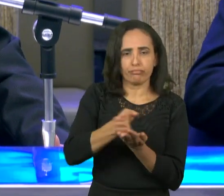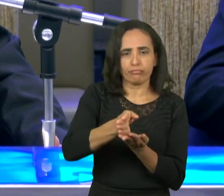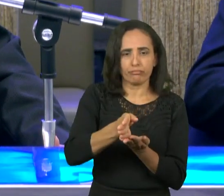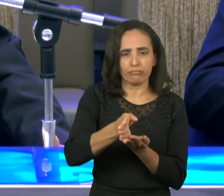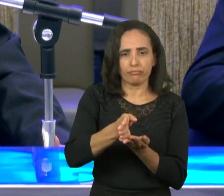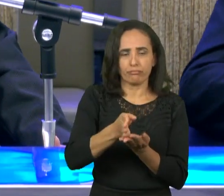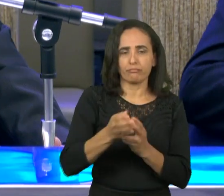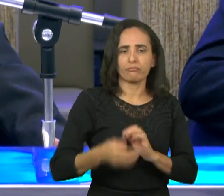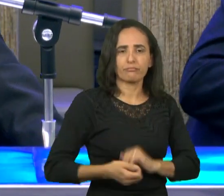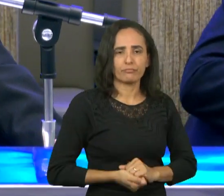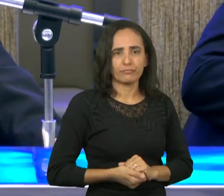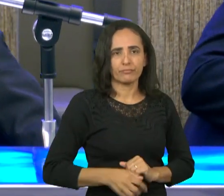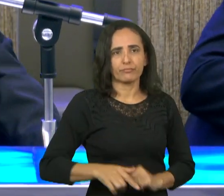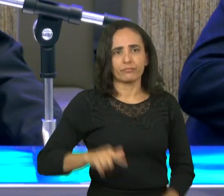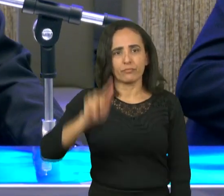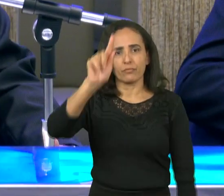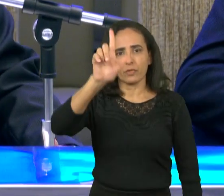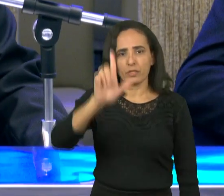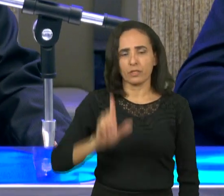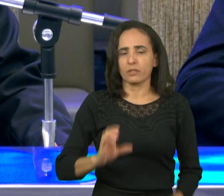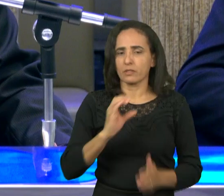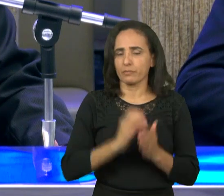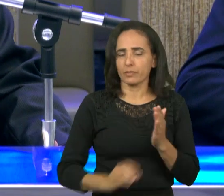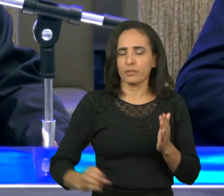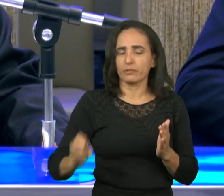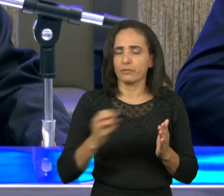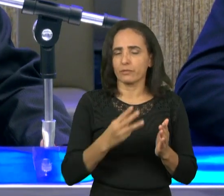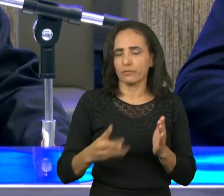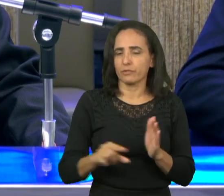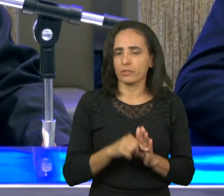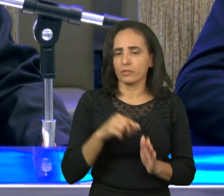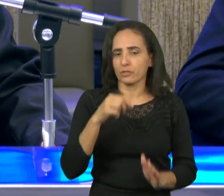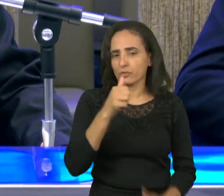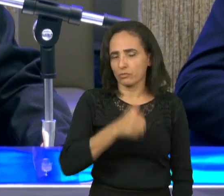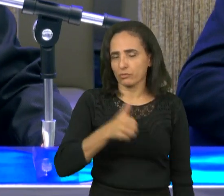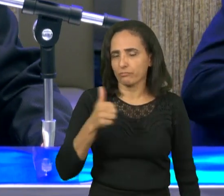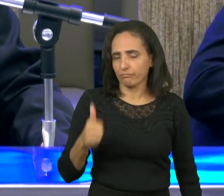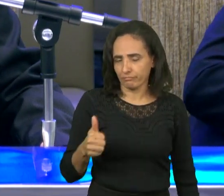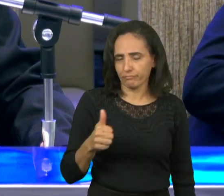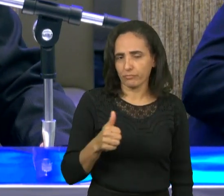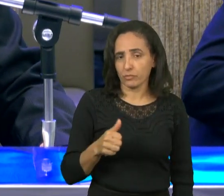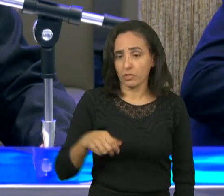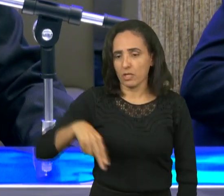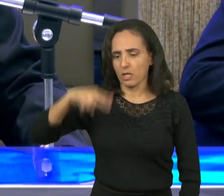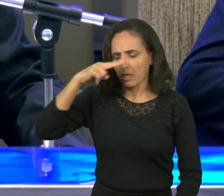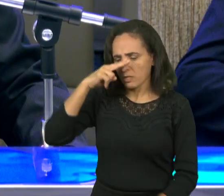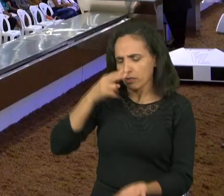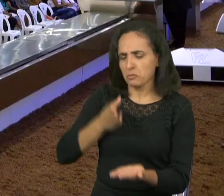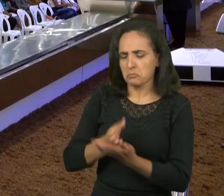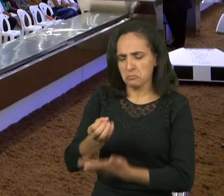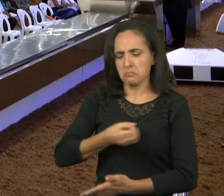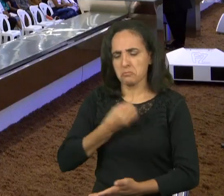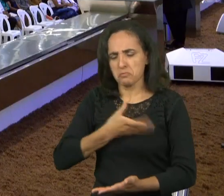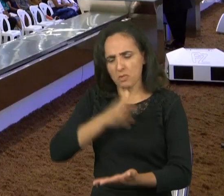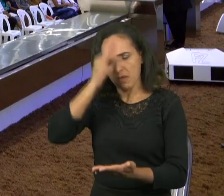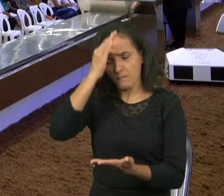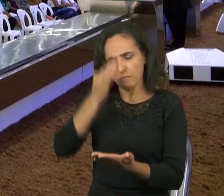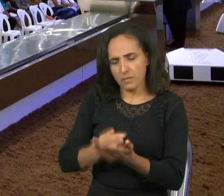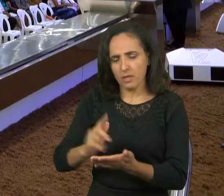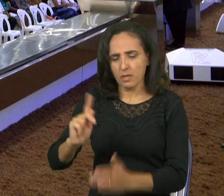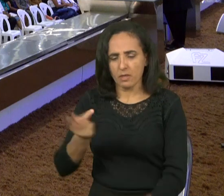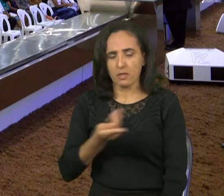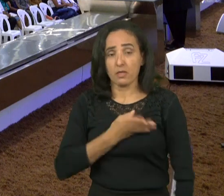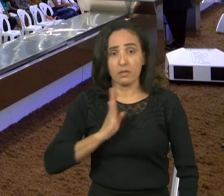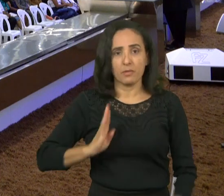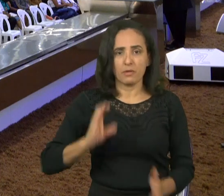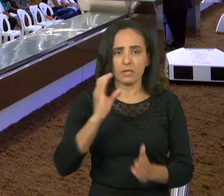em Gálatas 3 e 11 diz também o justo viverá da fé Hebreus capítulo 10 e 38